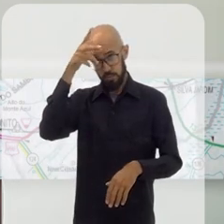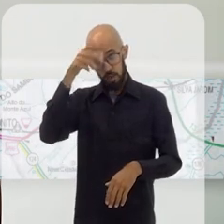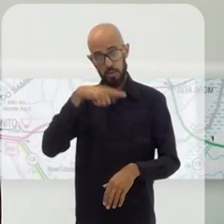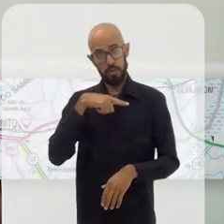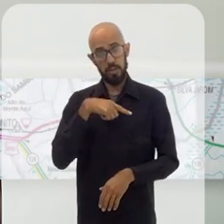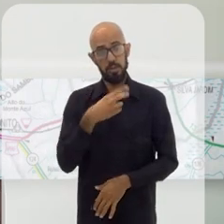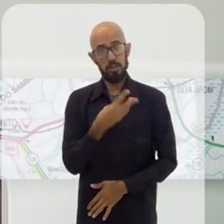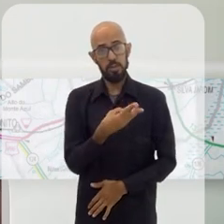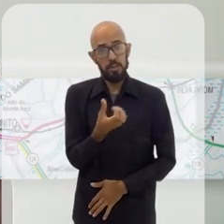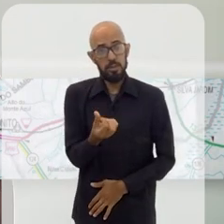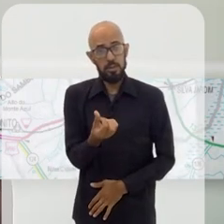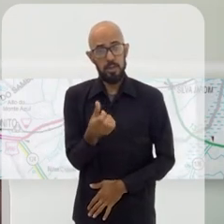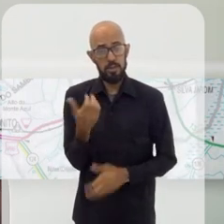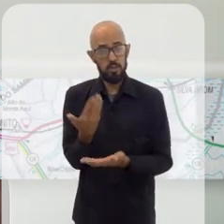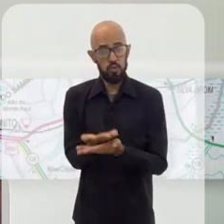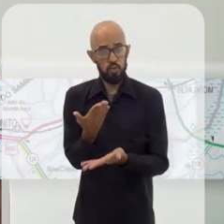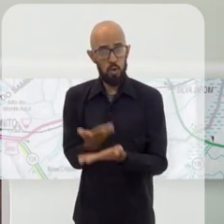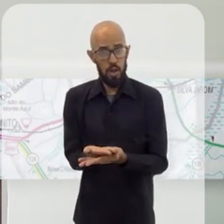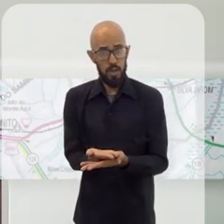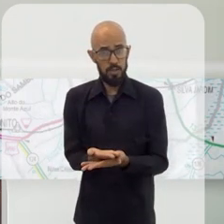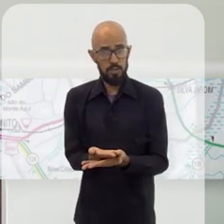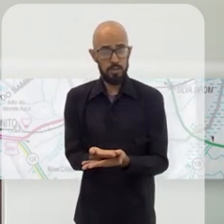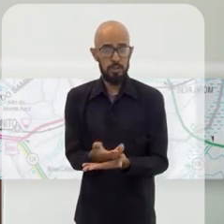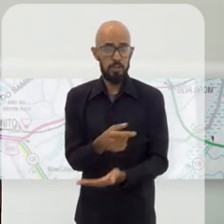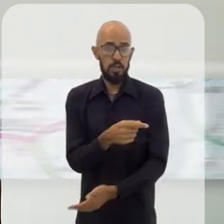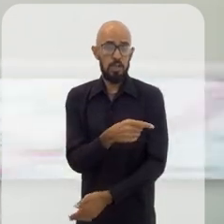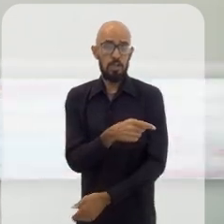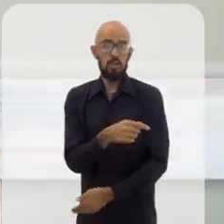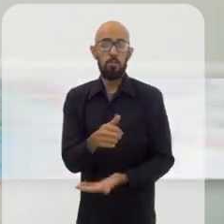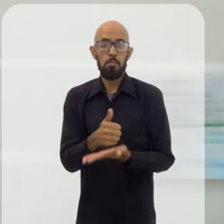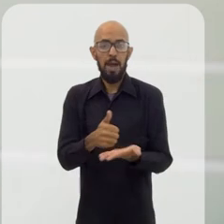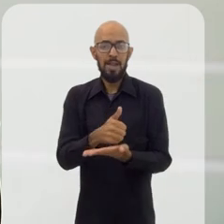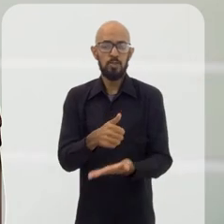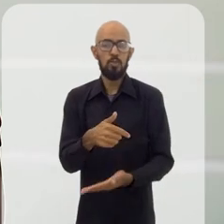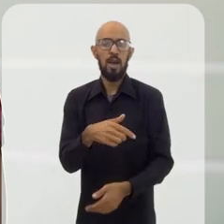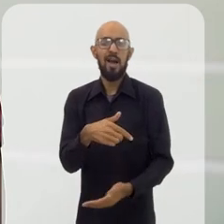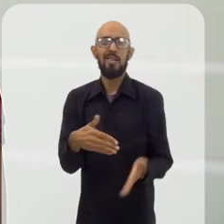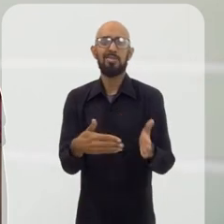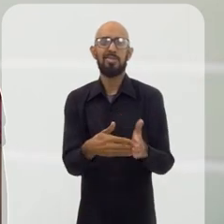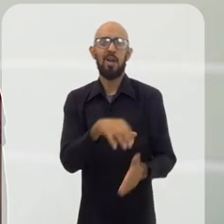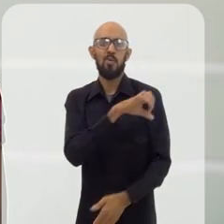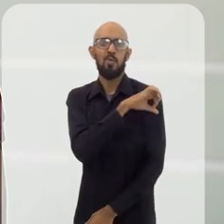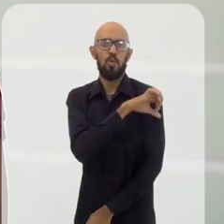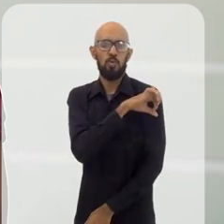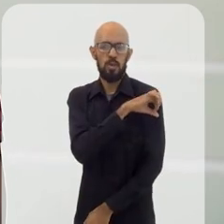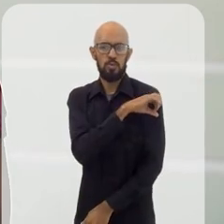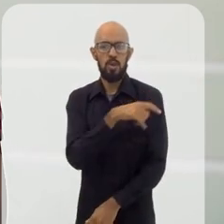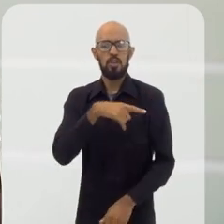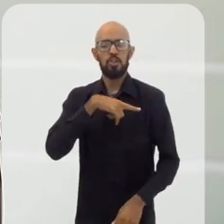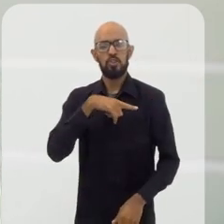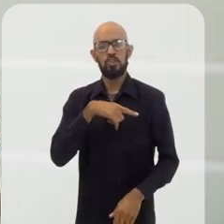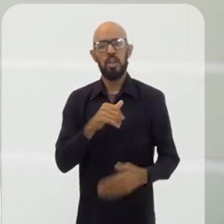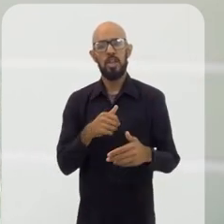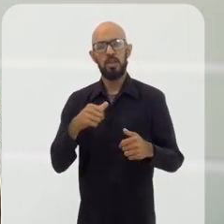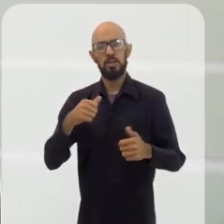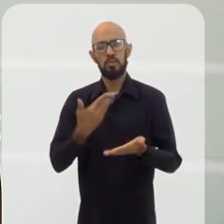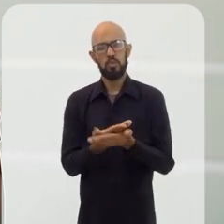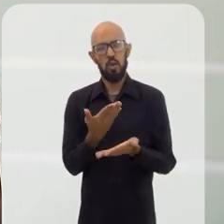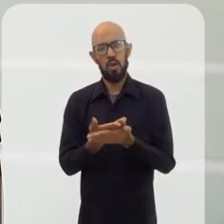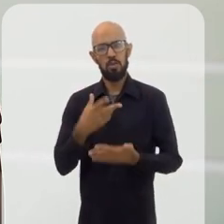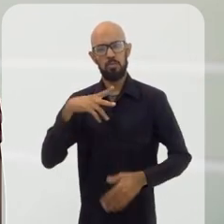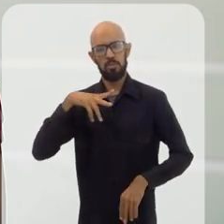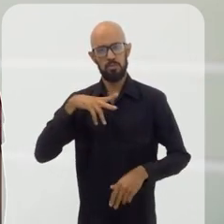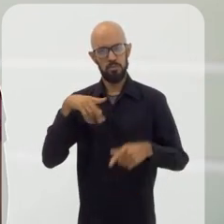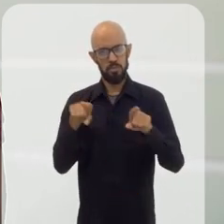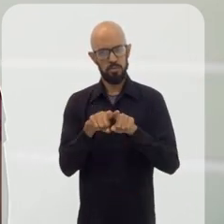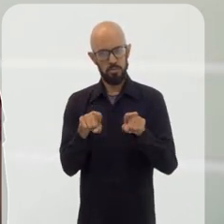temos 36 escolas municipais, que vai do pré-escolar até o nono ano, que o ensino fundamental. Temos várias escolas particulares da rede